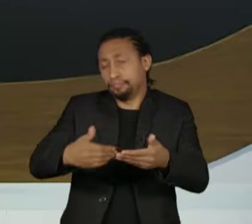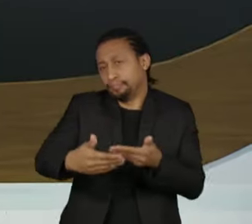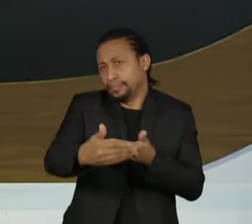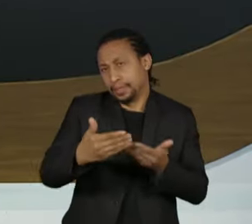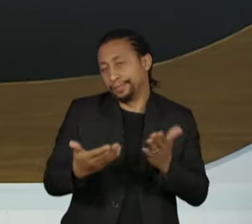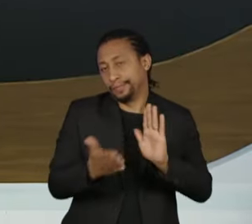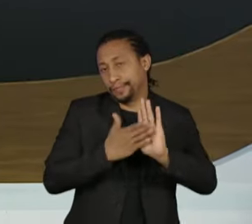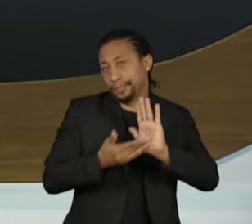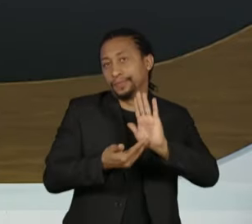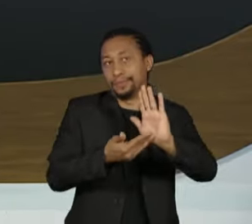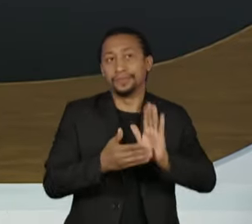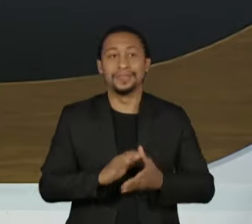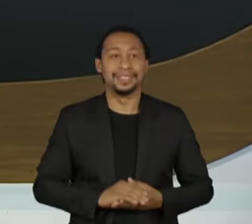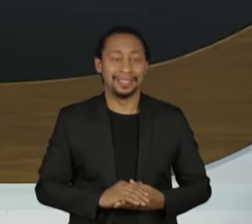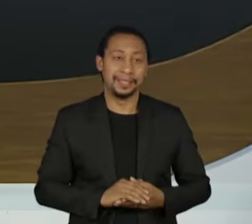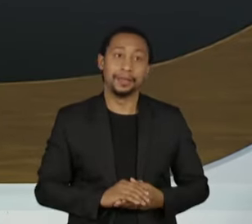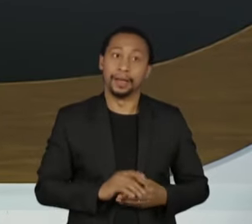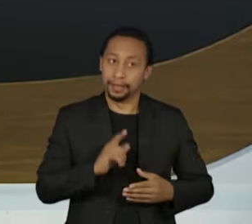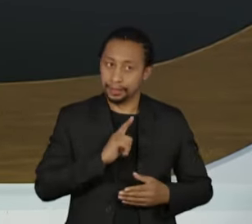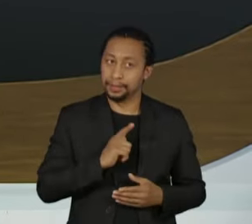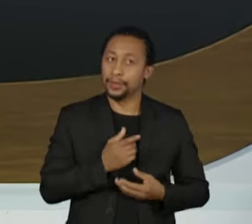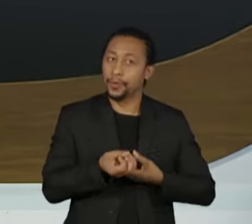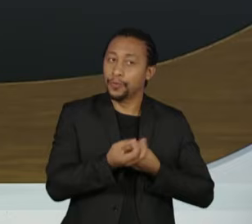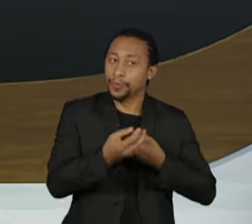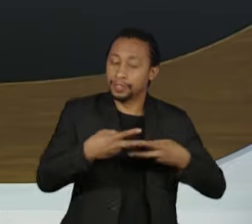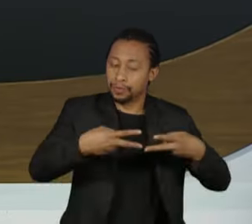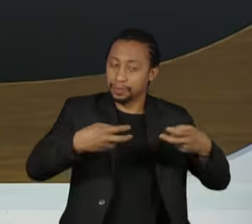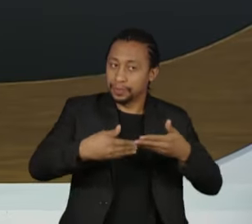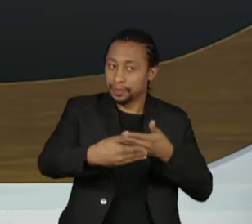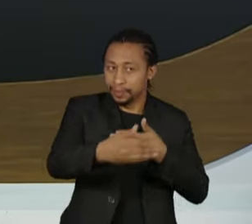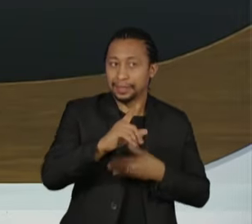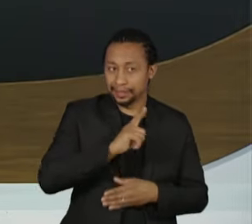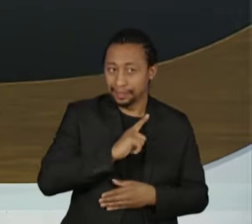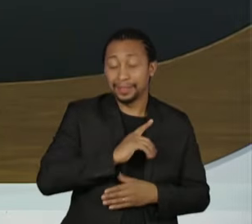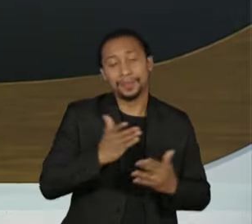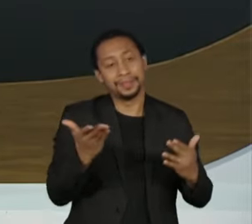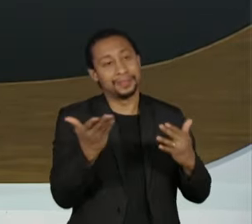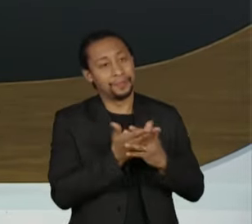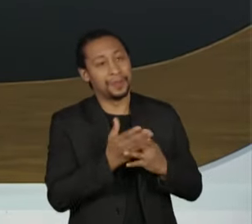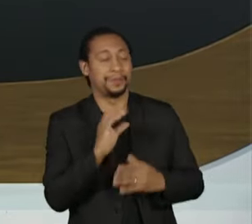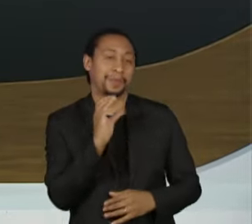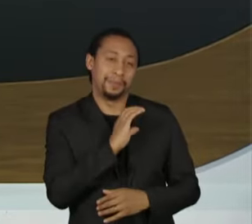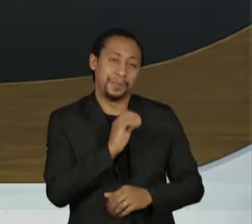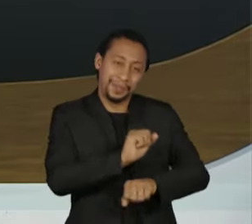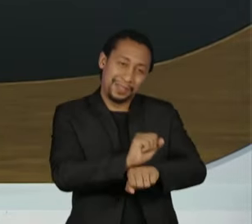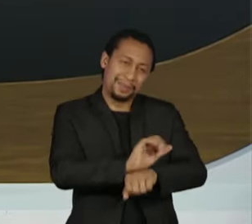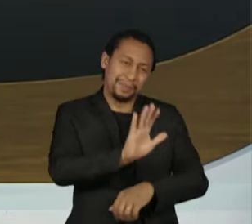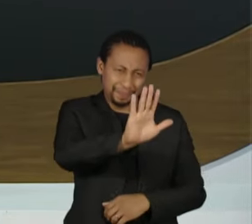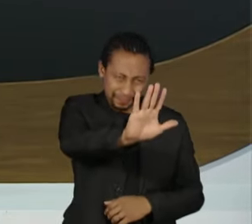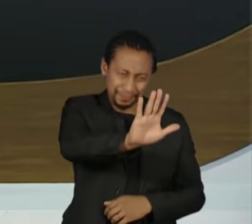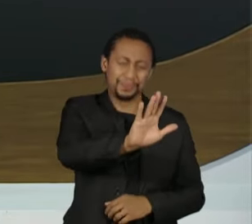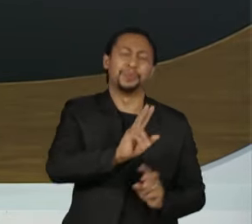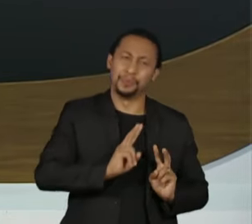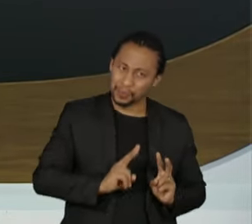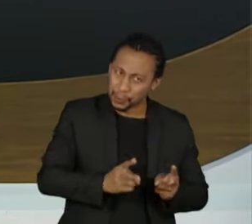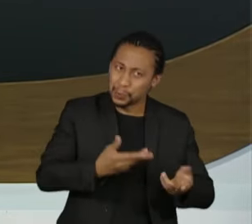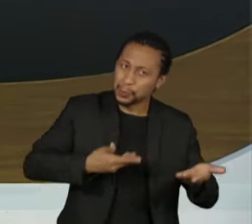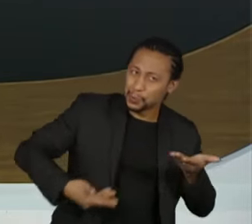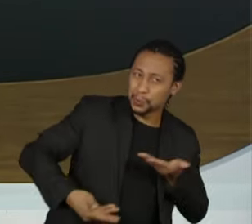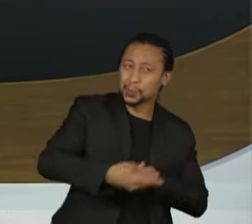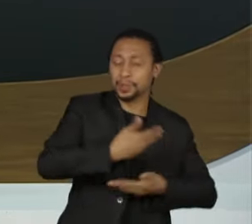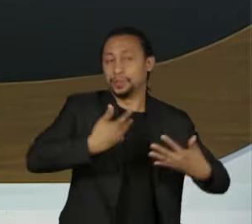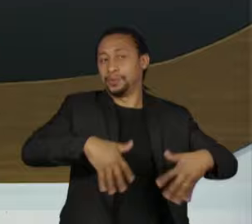Então, tem novidade de Petrobras, a gente pode esmiuçar, mas preciso fazer um novo intervalo. Fica aí, não sai daí, porque o negócio está